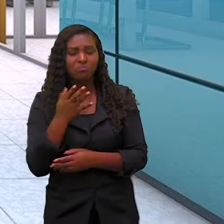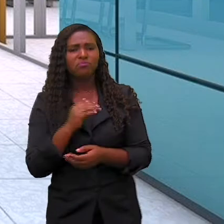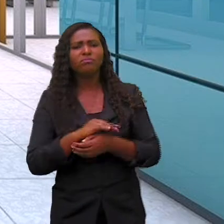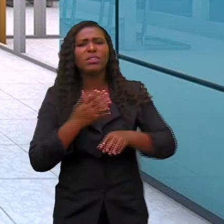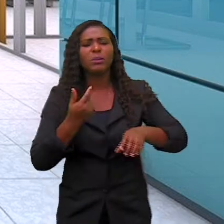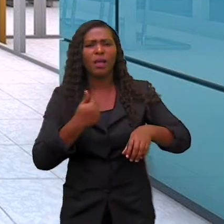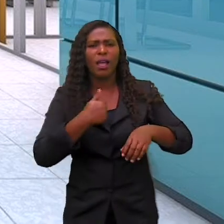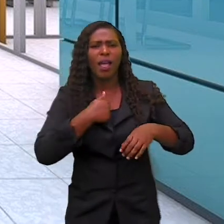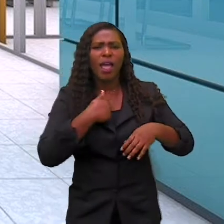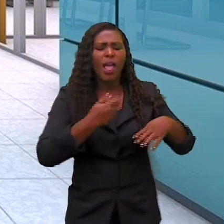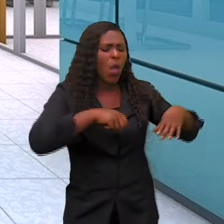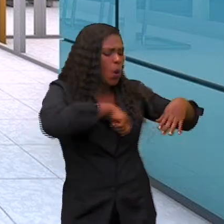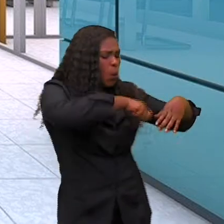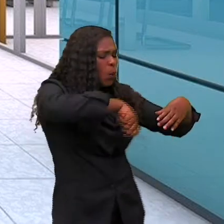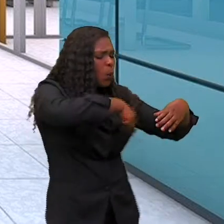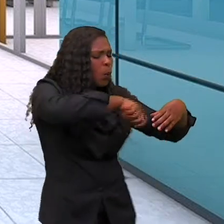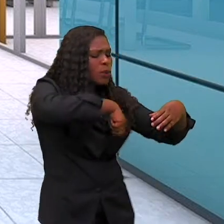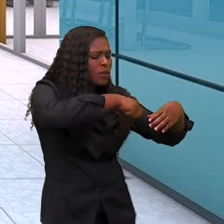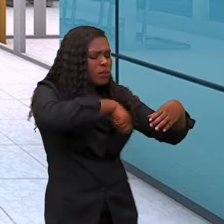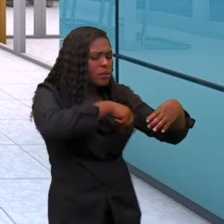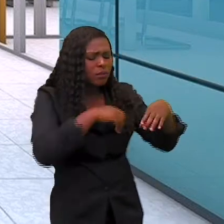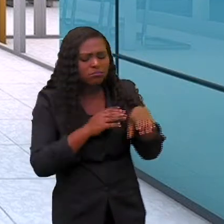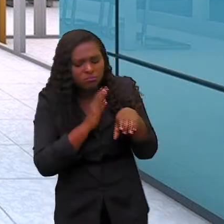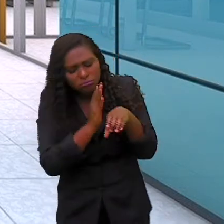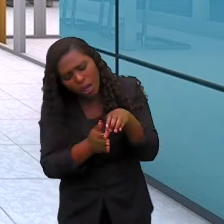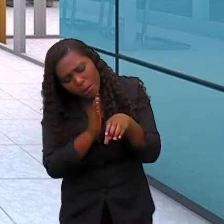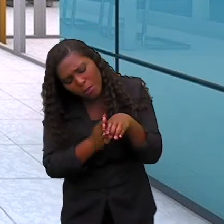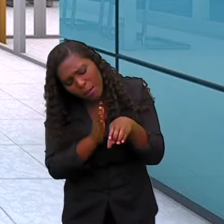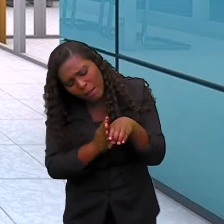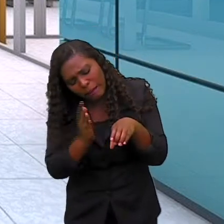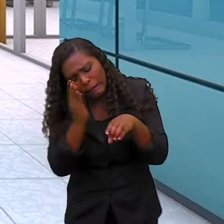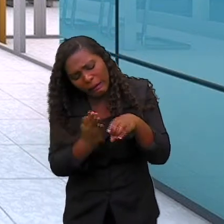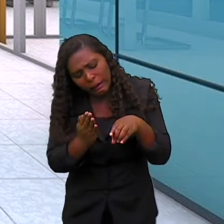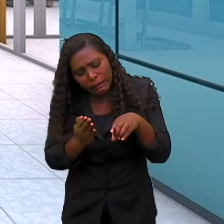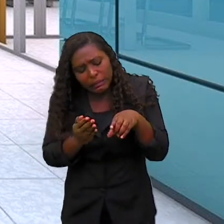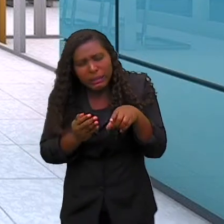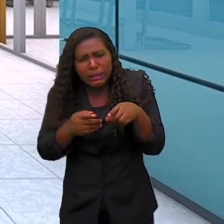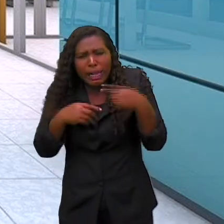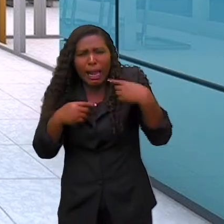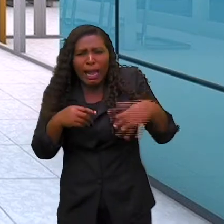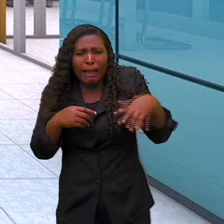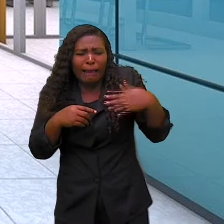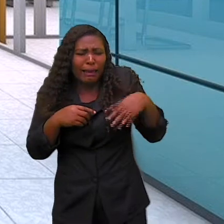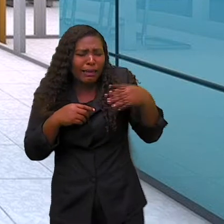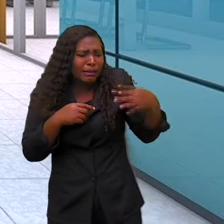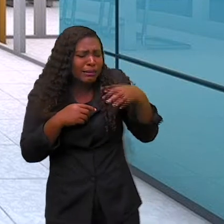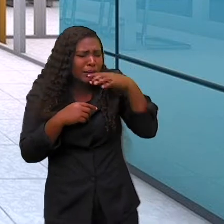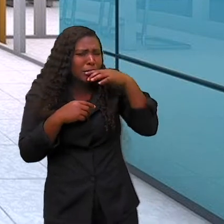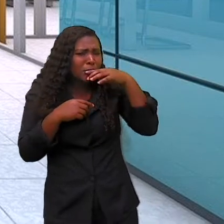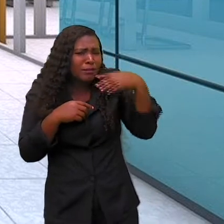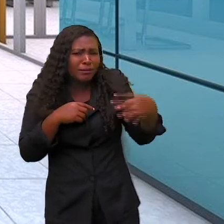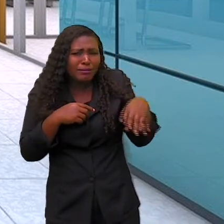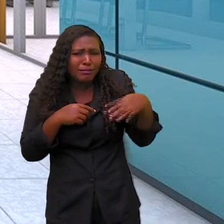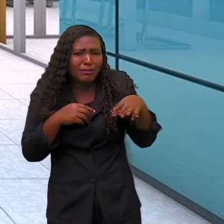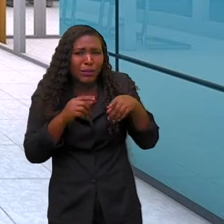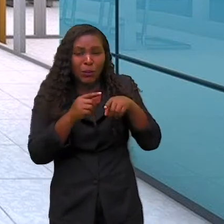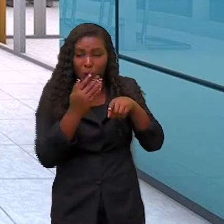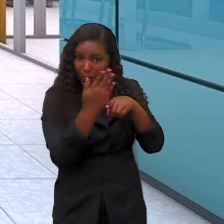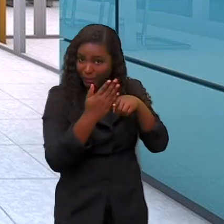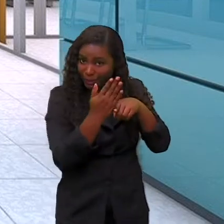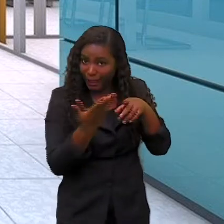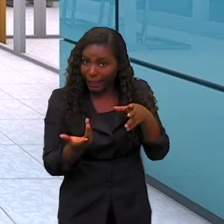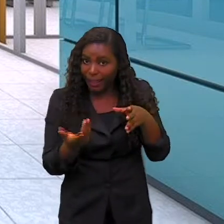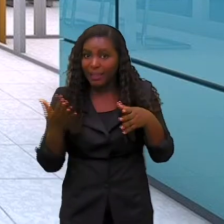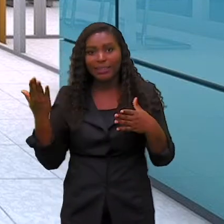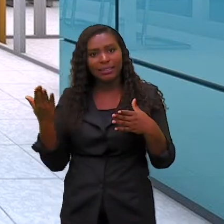me cortei quando estava cozinhando. E eu nem vou mostrar minhas mãos para vocês, não, tá? Aí, quando eu